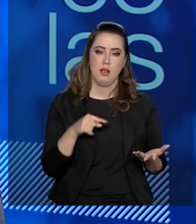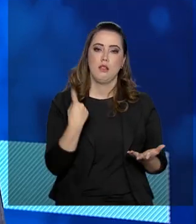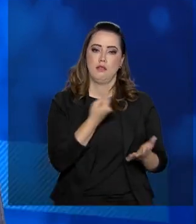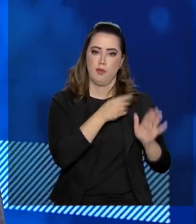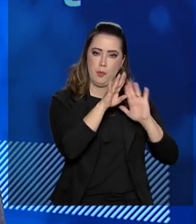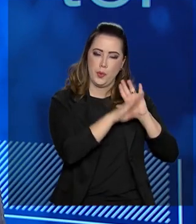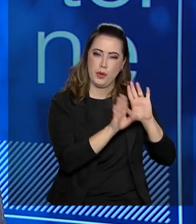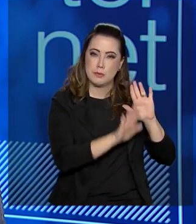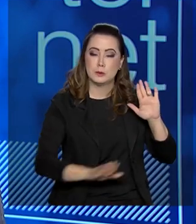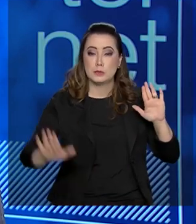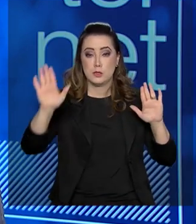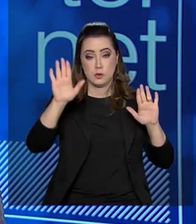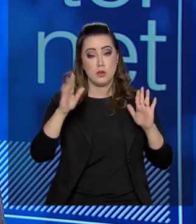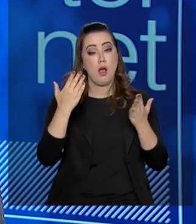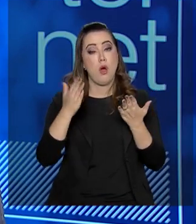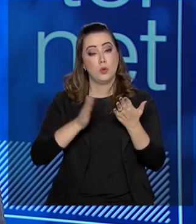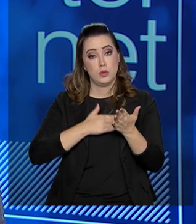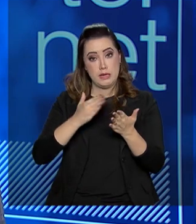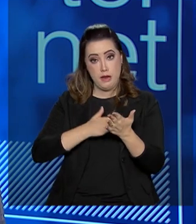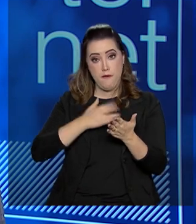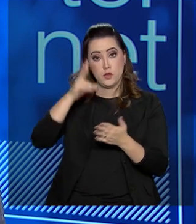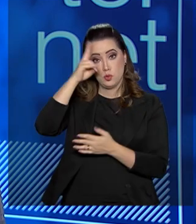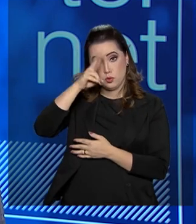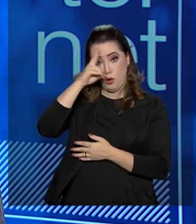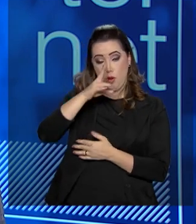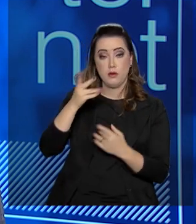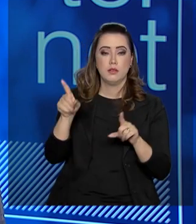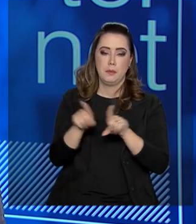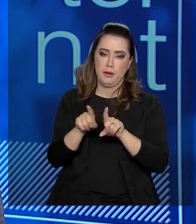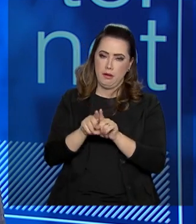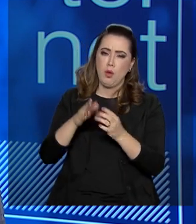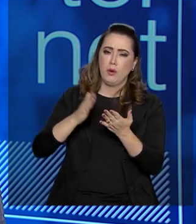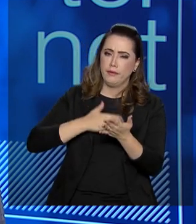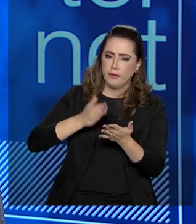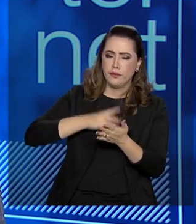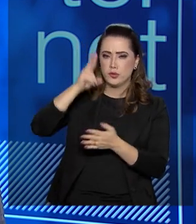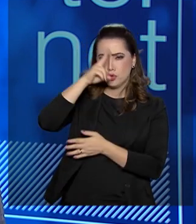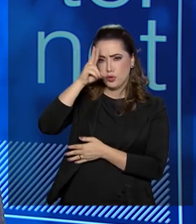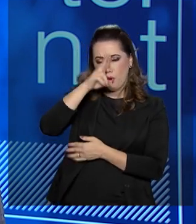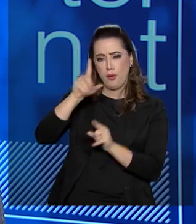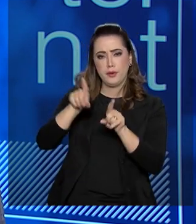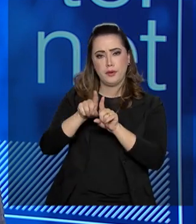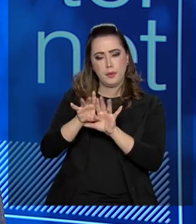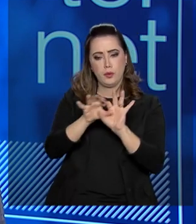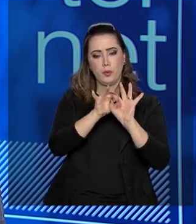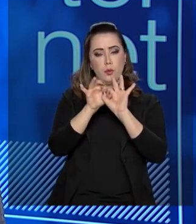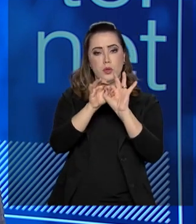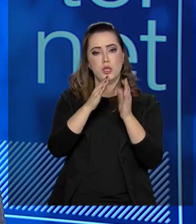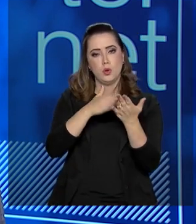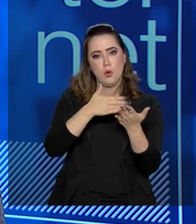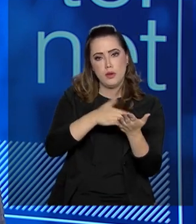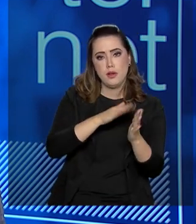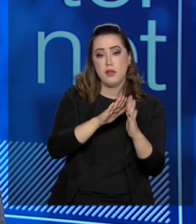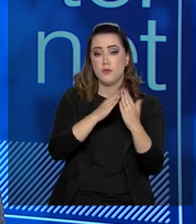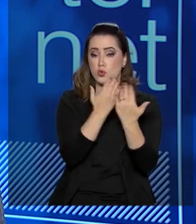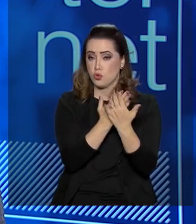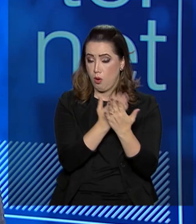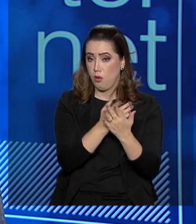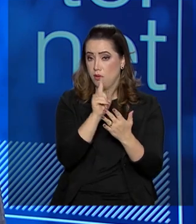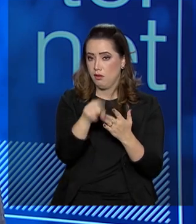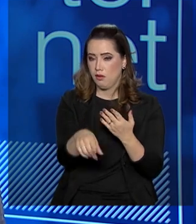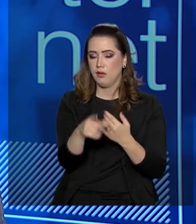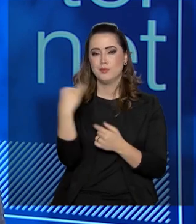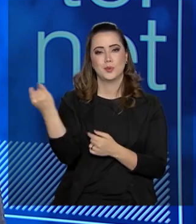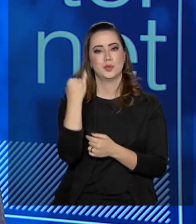o Programa Nacional do Livro Literário. O Programa Nacional do Livro Literário, juntamente com o Programa Nacional do Livro Didático, é uma